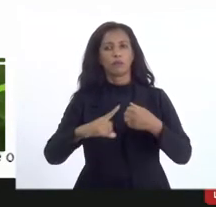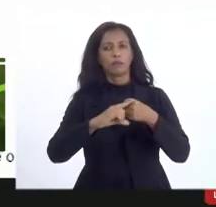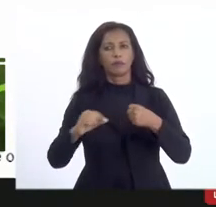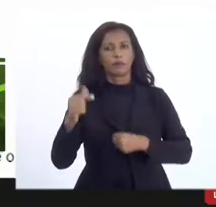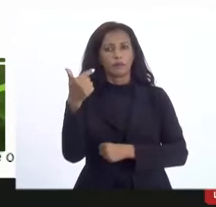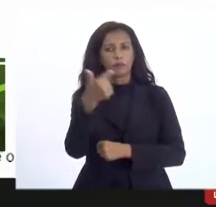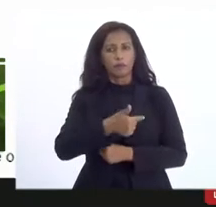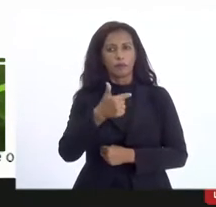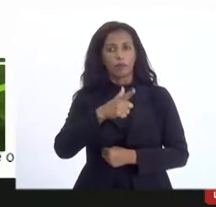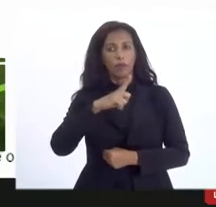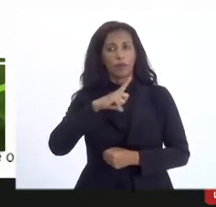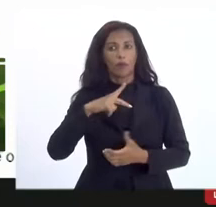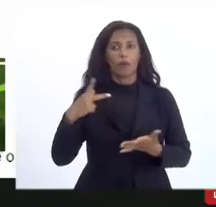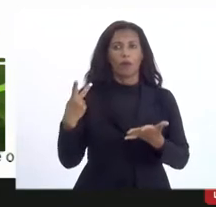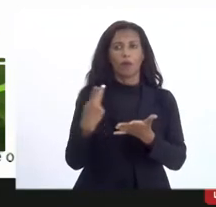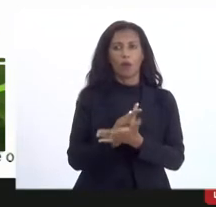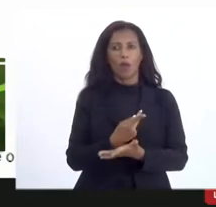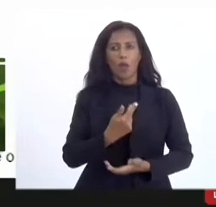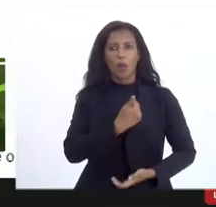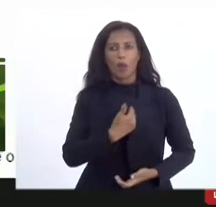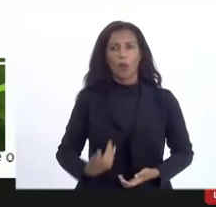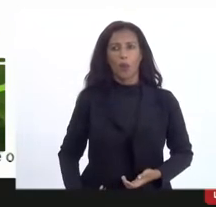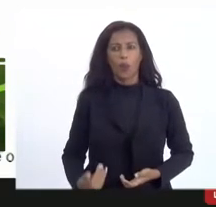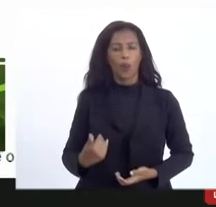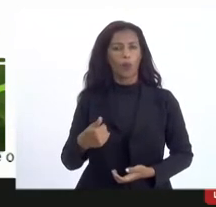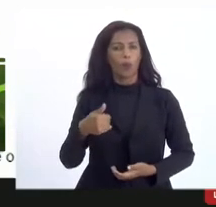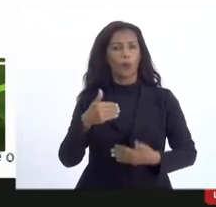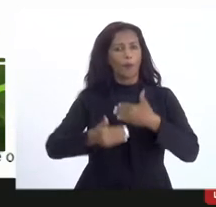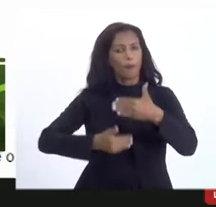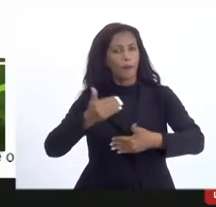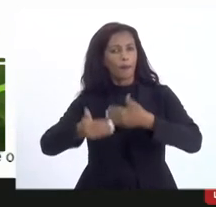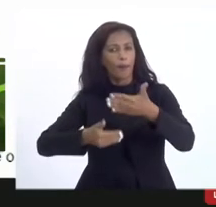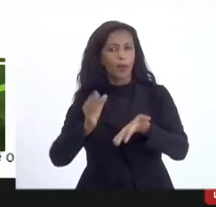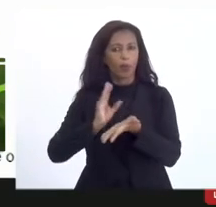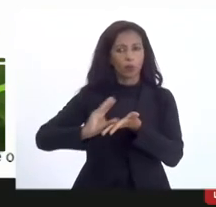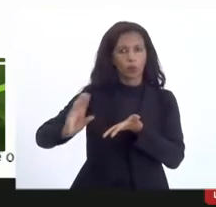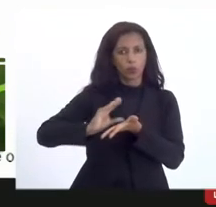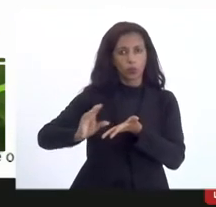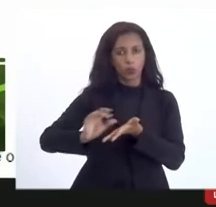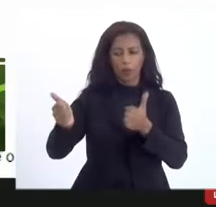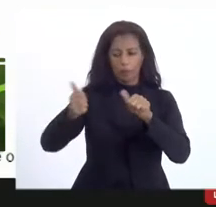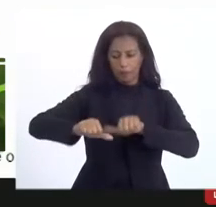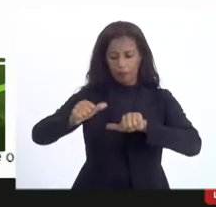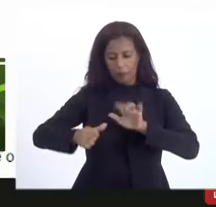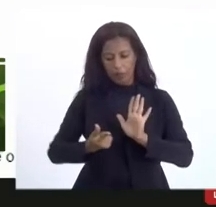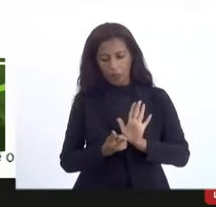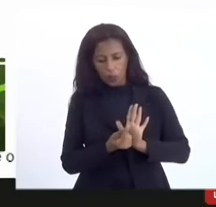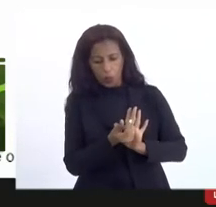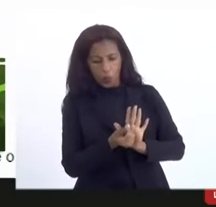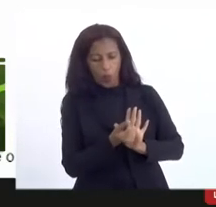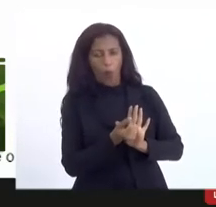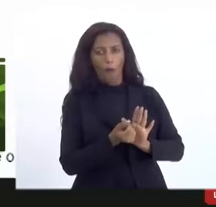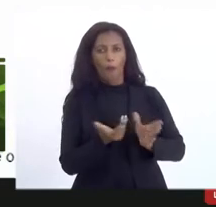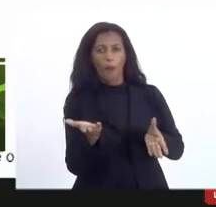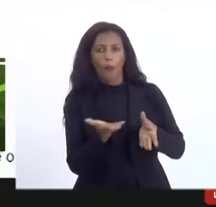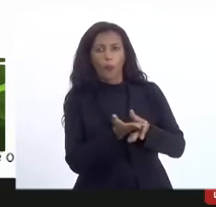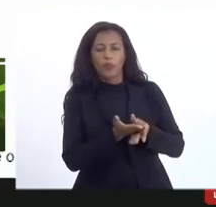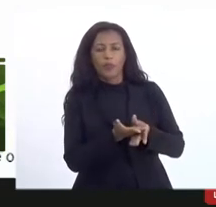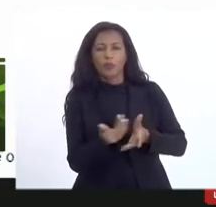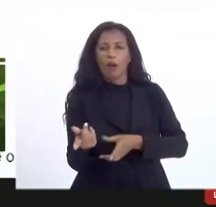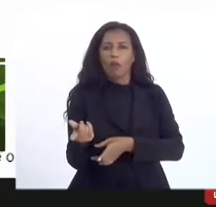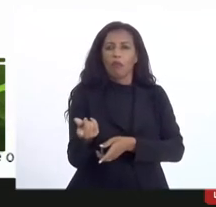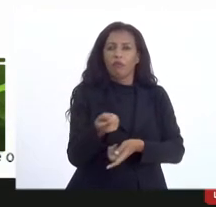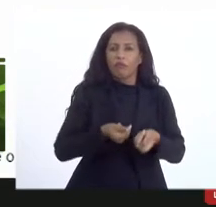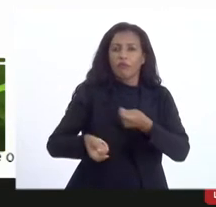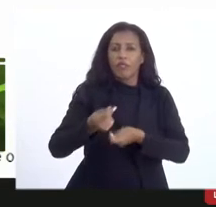realizados sorteios públicos periódicos dos projetos culturais financiados para avaliação orçamentária processual financeira e contábil